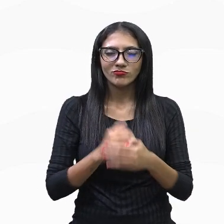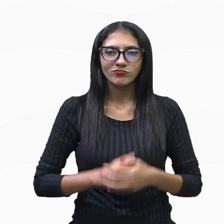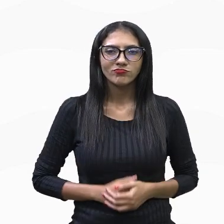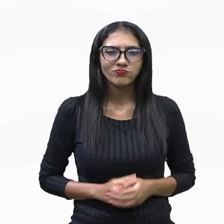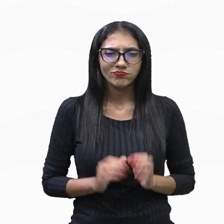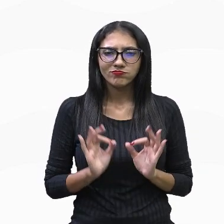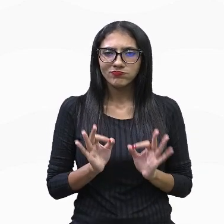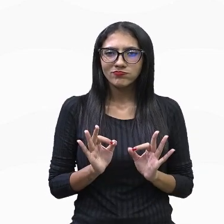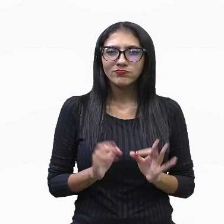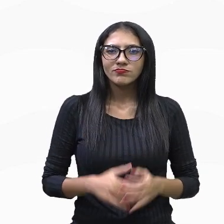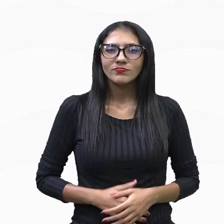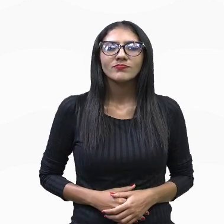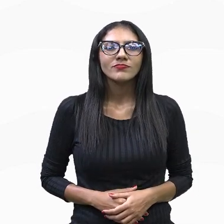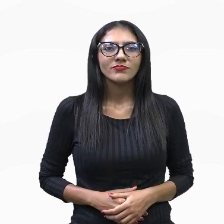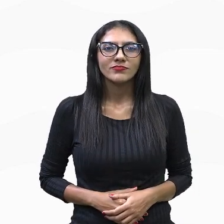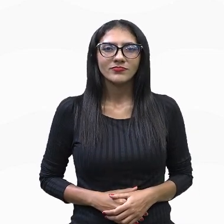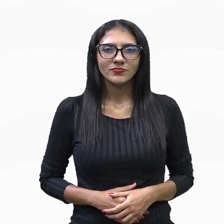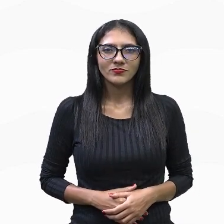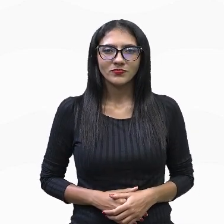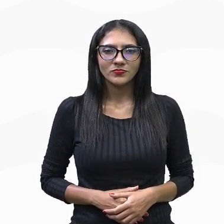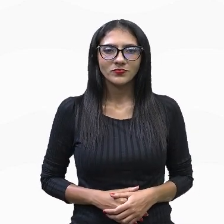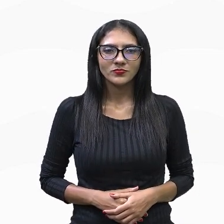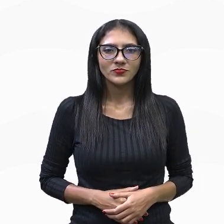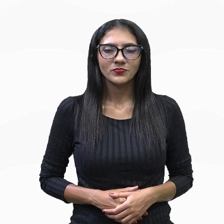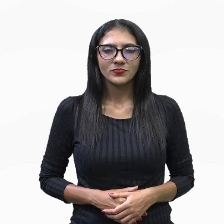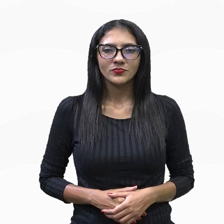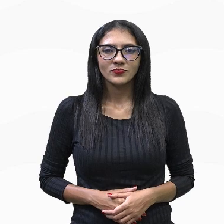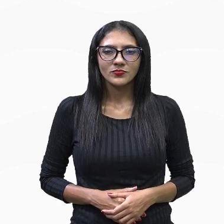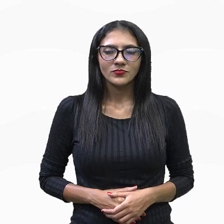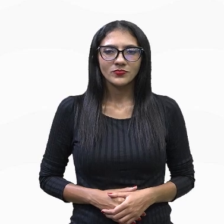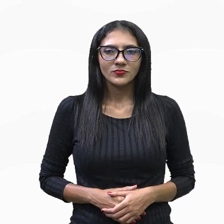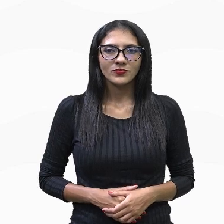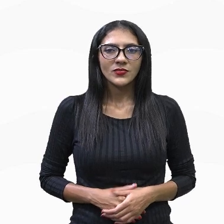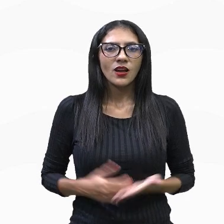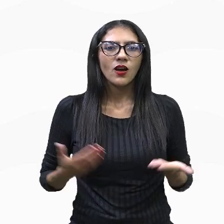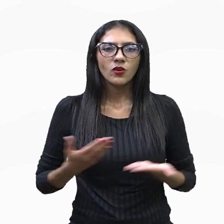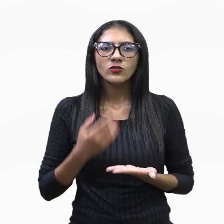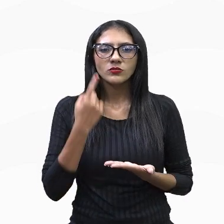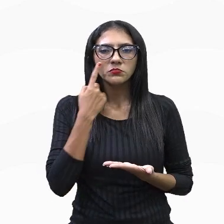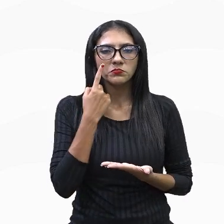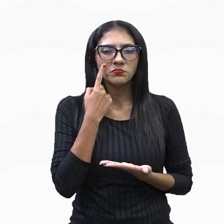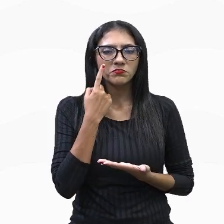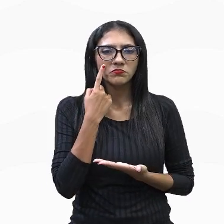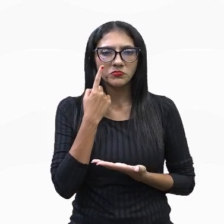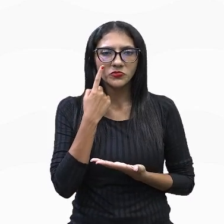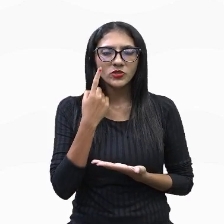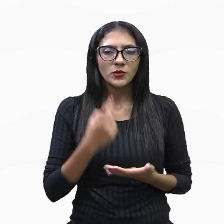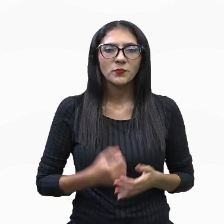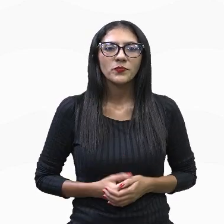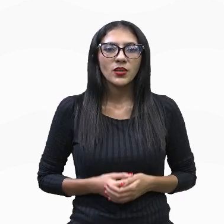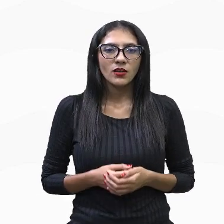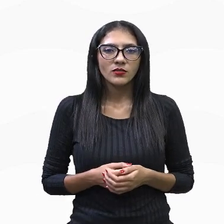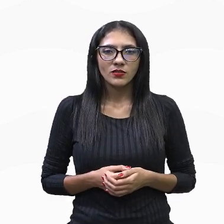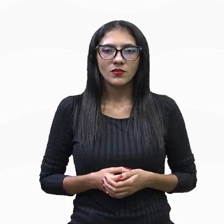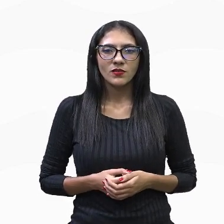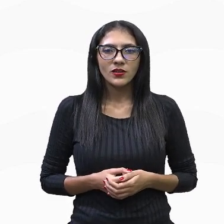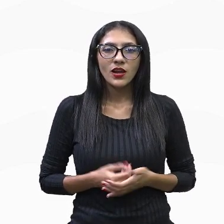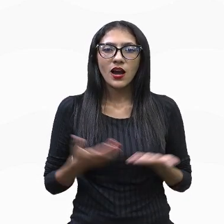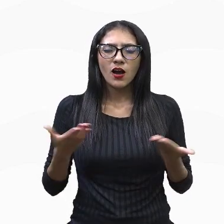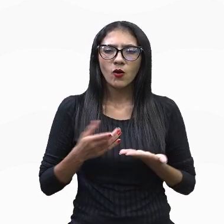Perfeito, então? Vamos fazer o seguinte, pessoal? Fique ligado aqui que eu vou fazer um